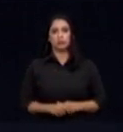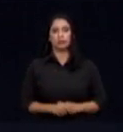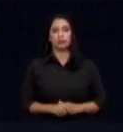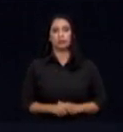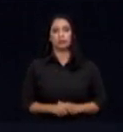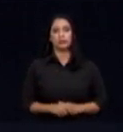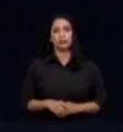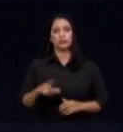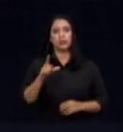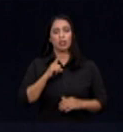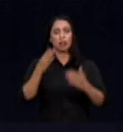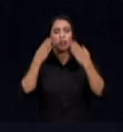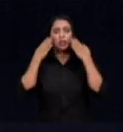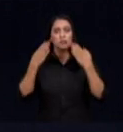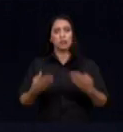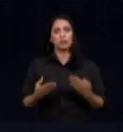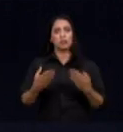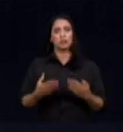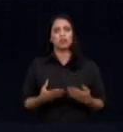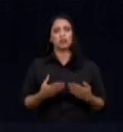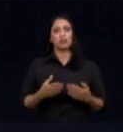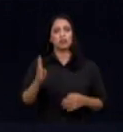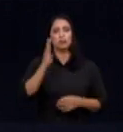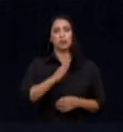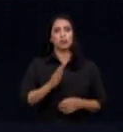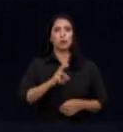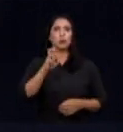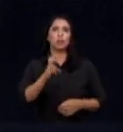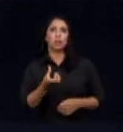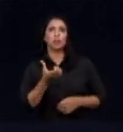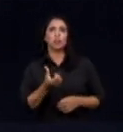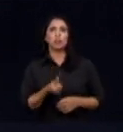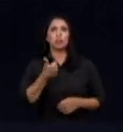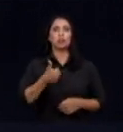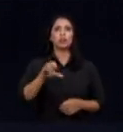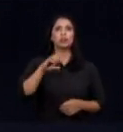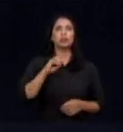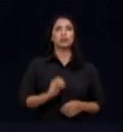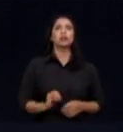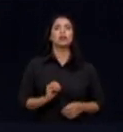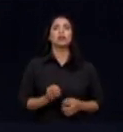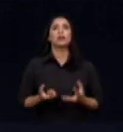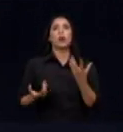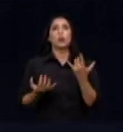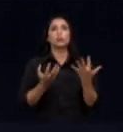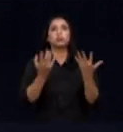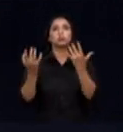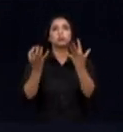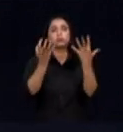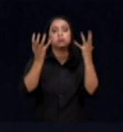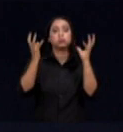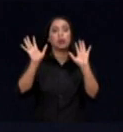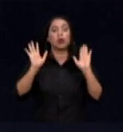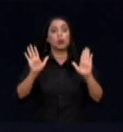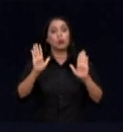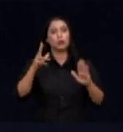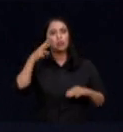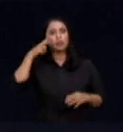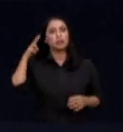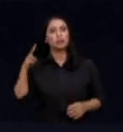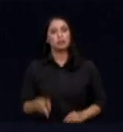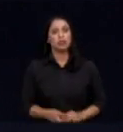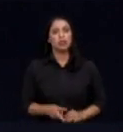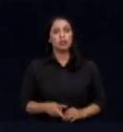Alguns dados conflitantes foram apresentados, se o Brasil seria o quinto, sexto, sétimo, até décimo maior emissor de gases de efeito estufa. Mas o que chama a atenção mesmo nesses dados